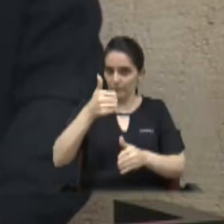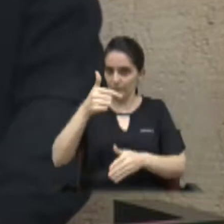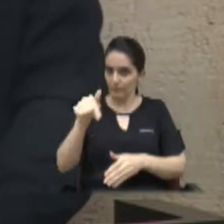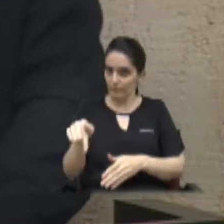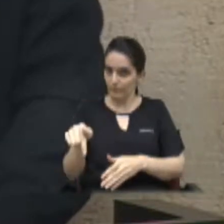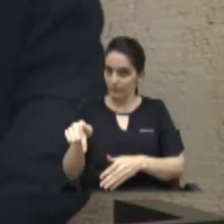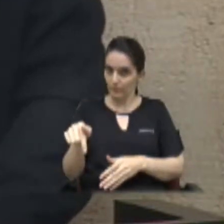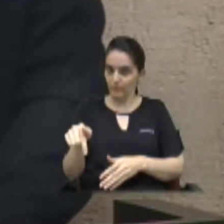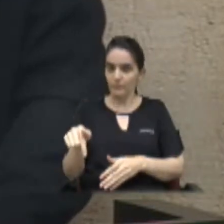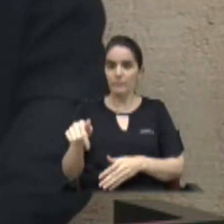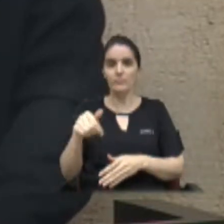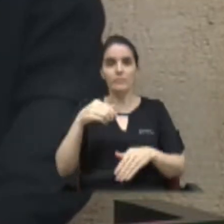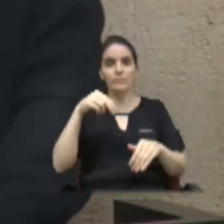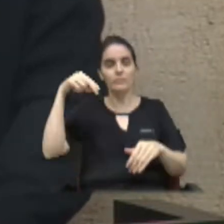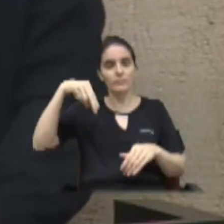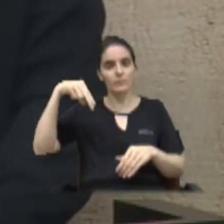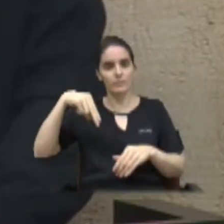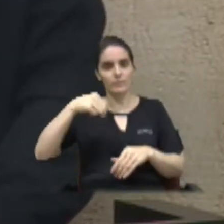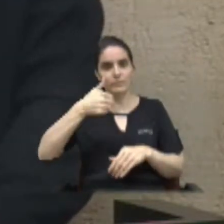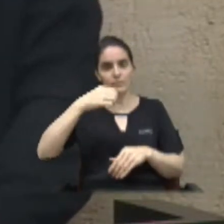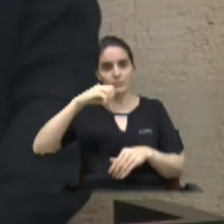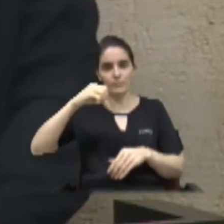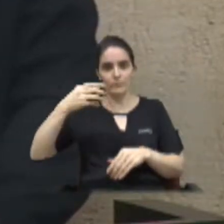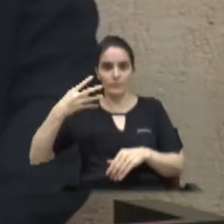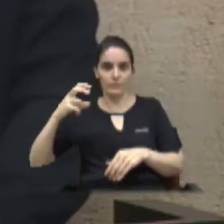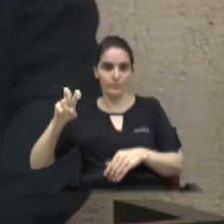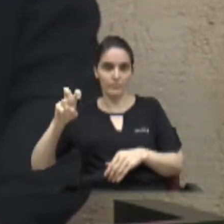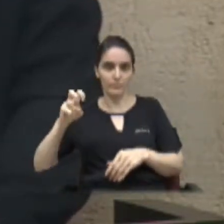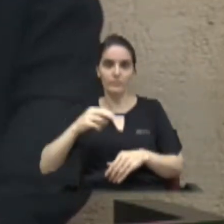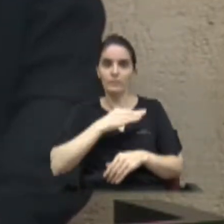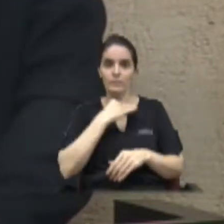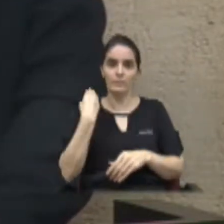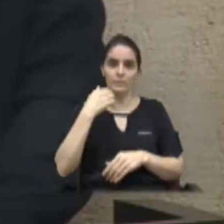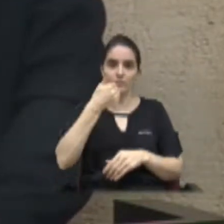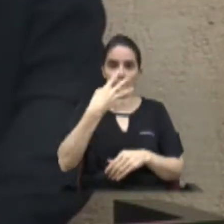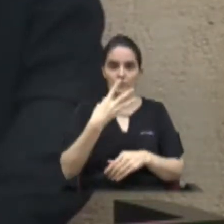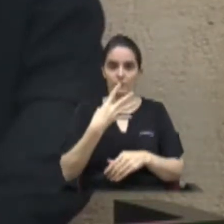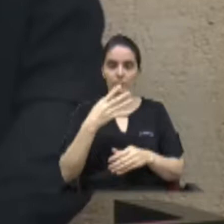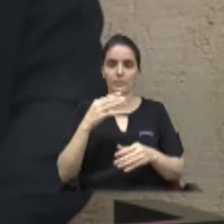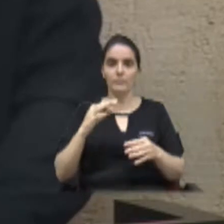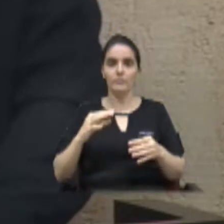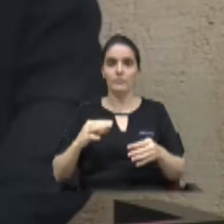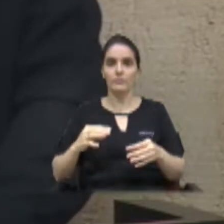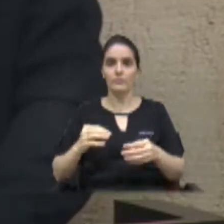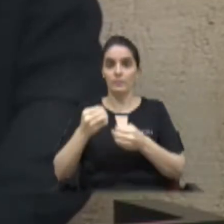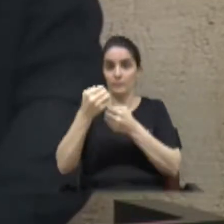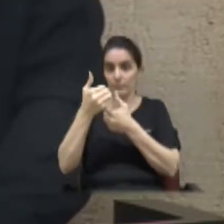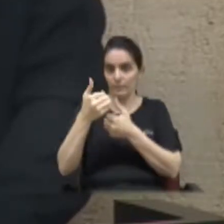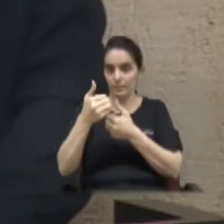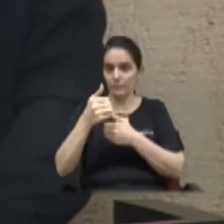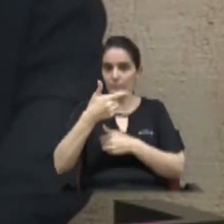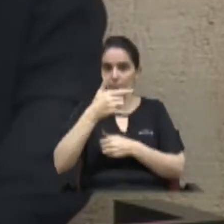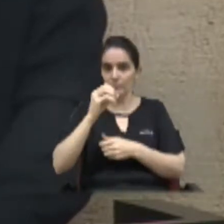11 de 1945 e faleceu em 14 de janeiro de 2017.